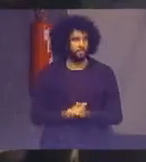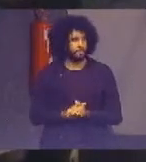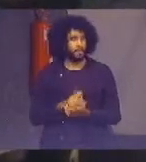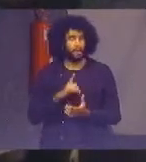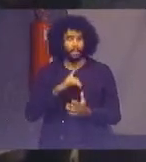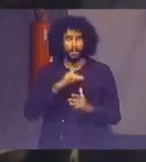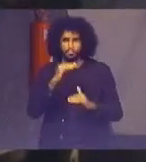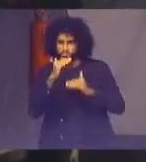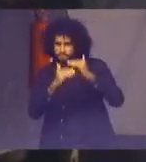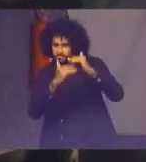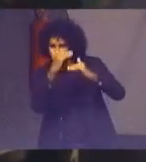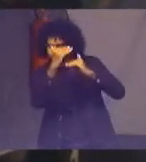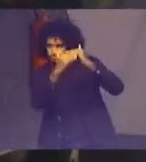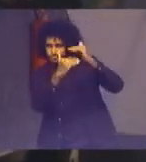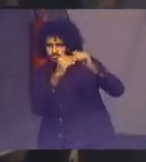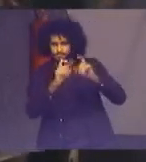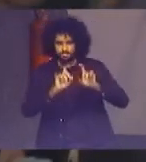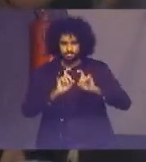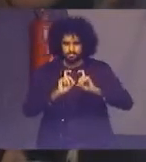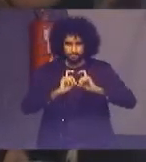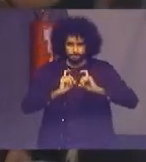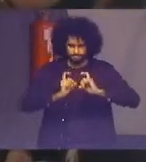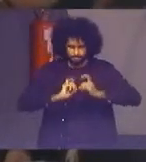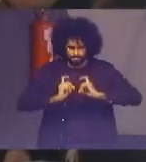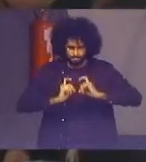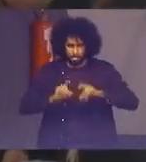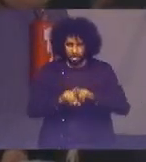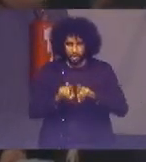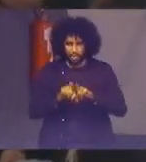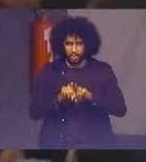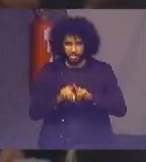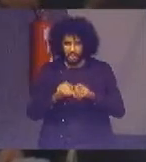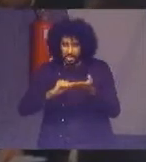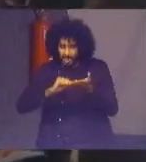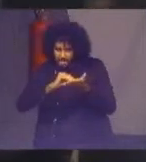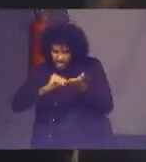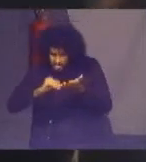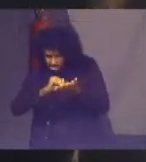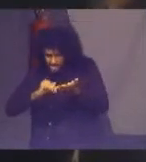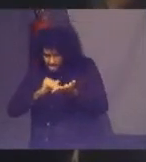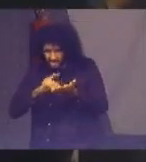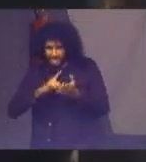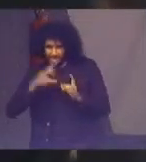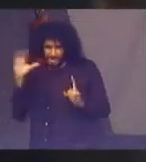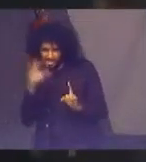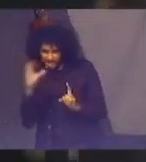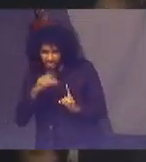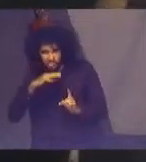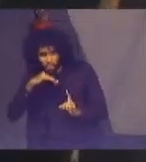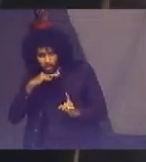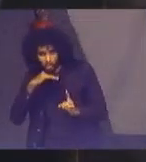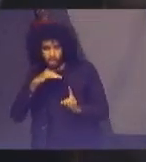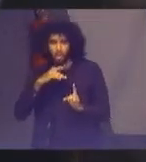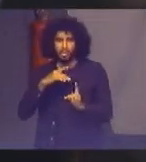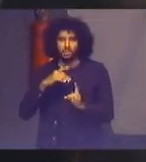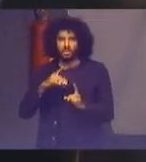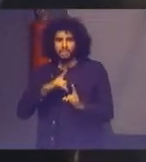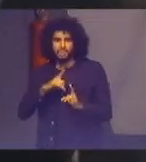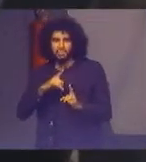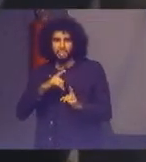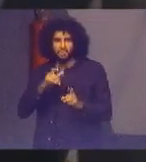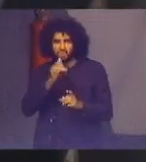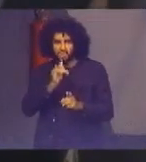administrativa e a redução dos impactos ambientais negativos gerado pelas ações dos órgãos públicos, inclusive